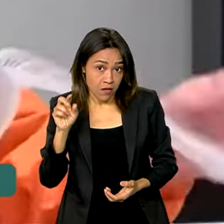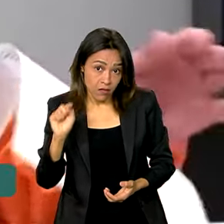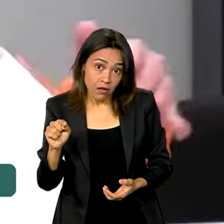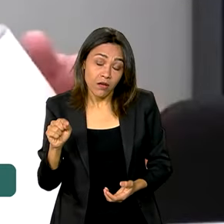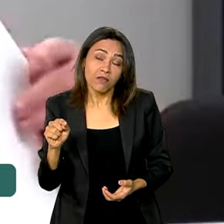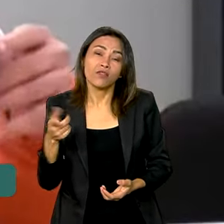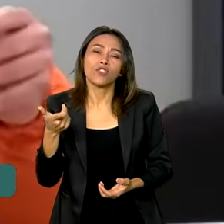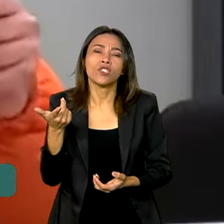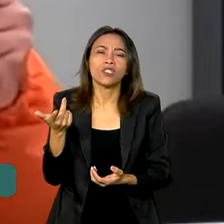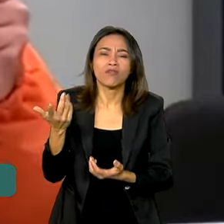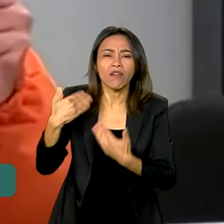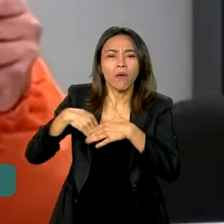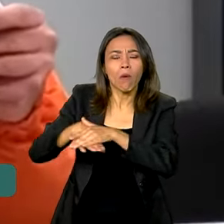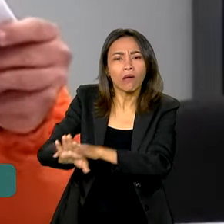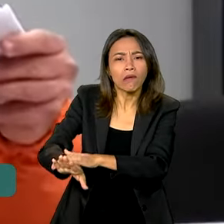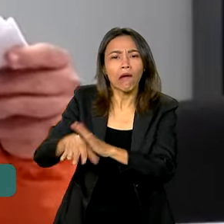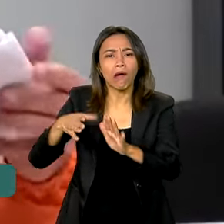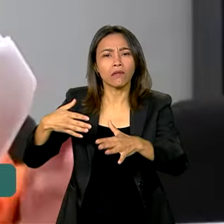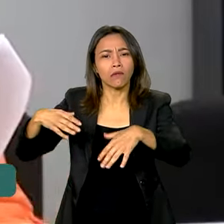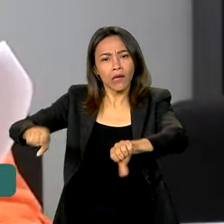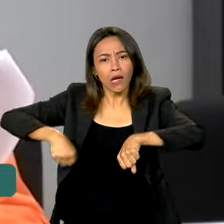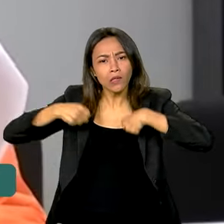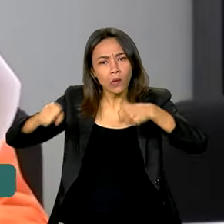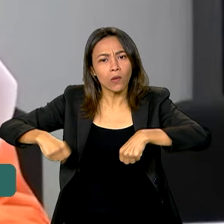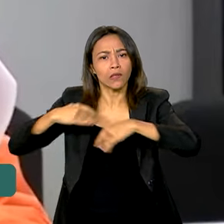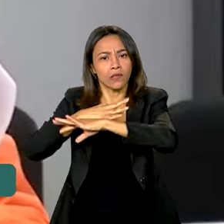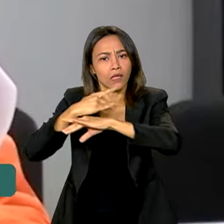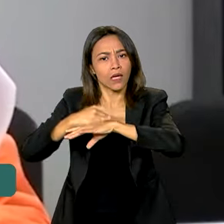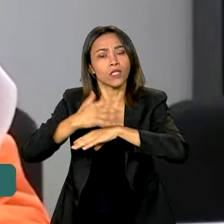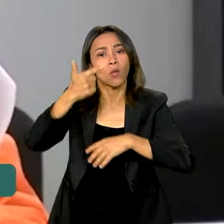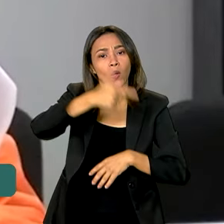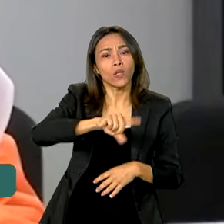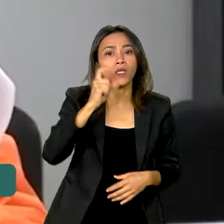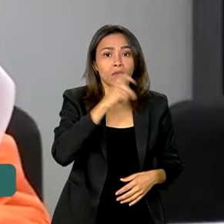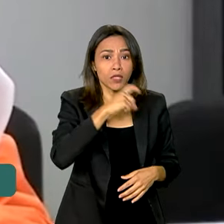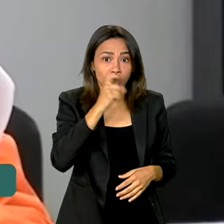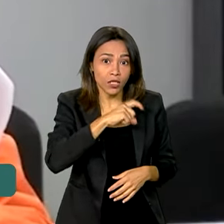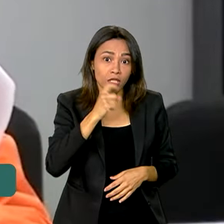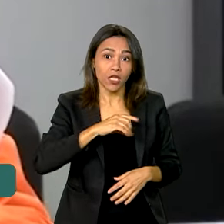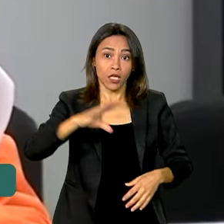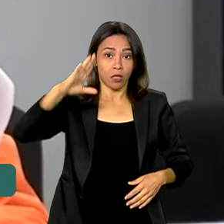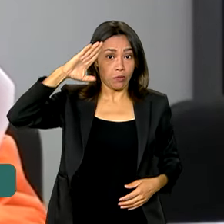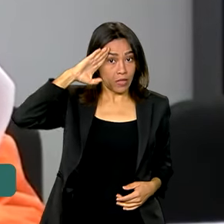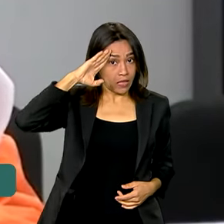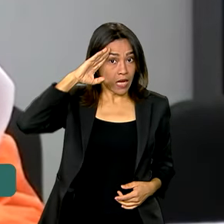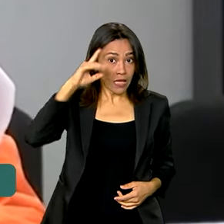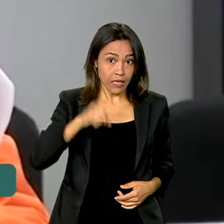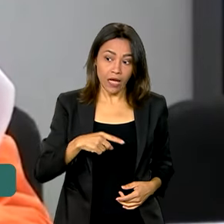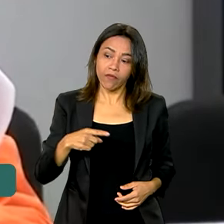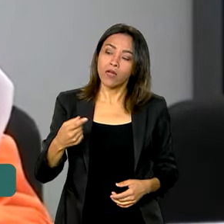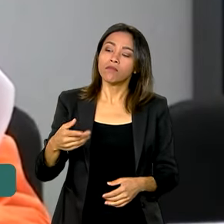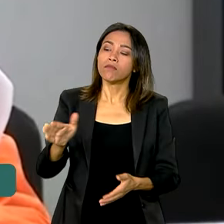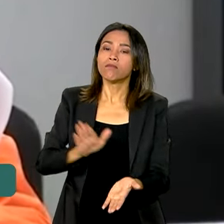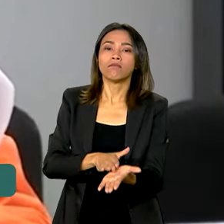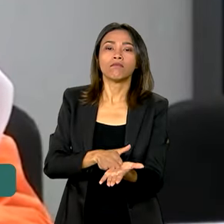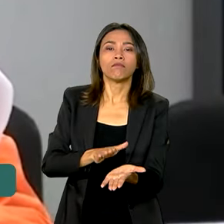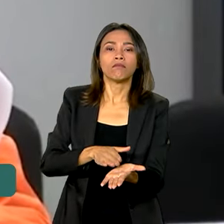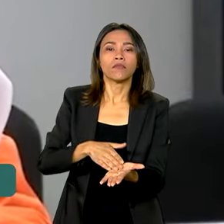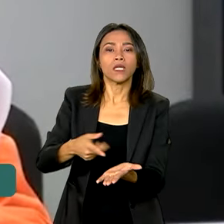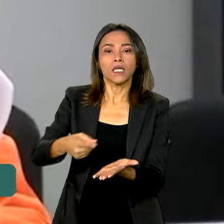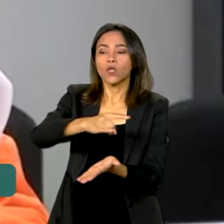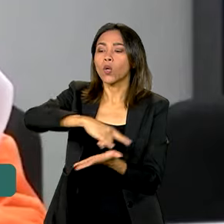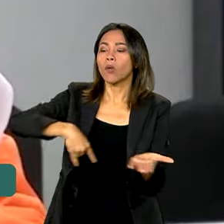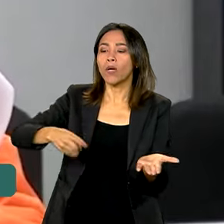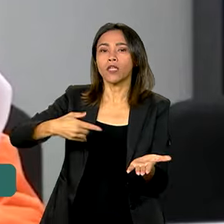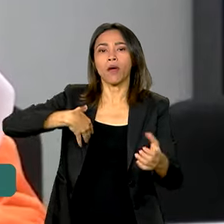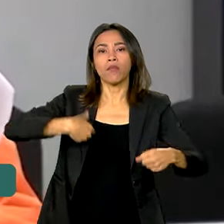em torres em Canoas. Como também é mentira. Que a Brigada Militar estaria cobrando autorização de voluntários para pilotar barcos jet-ski.